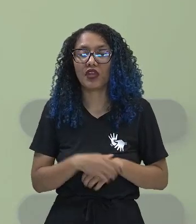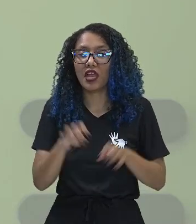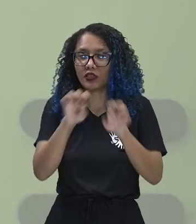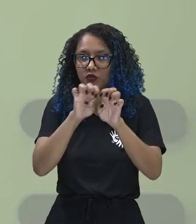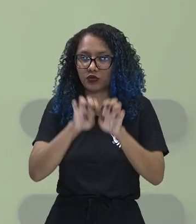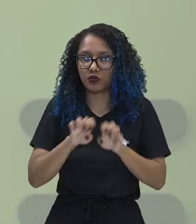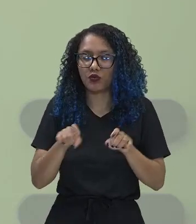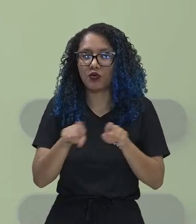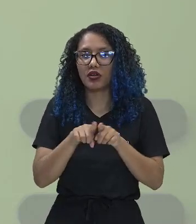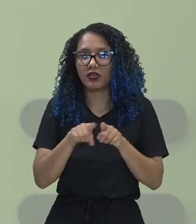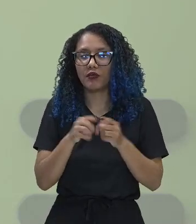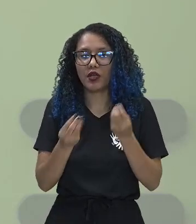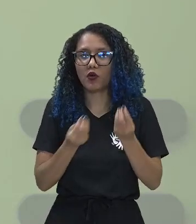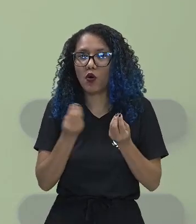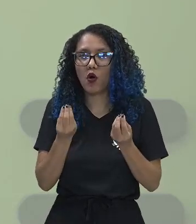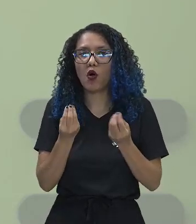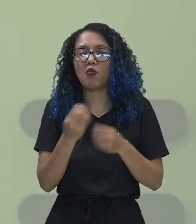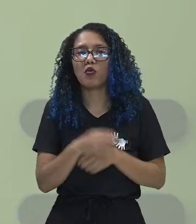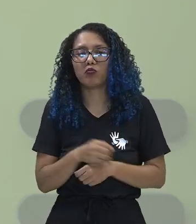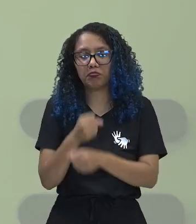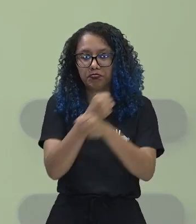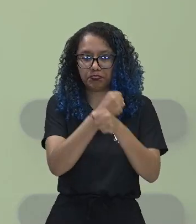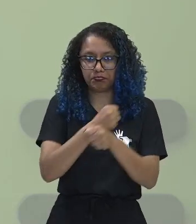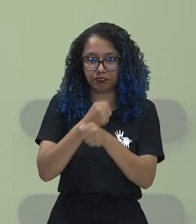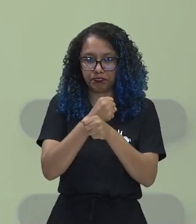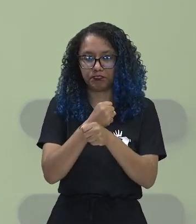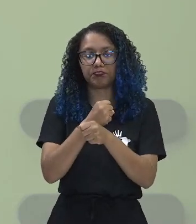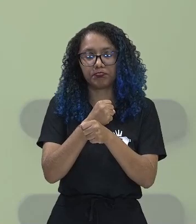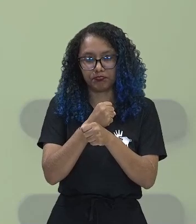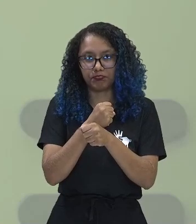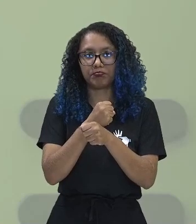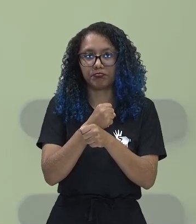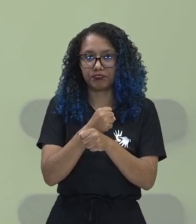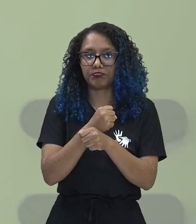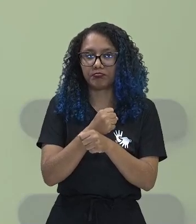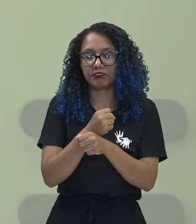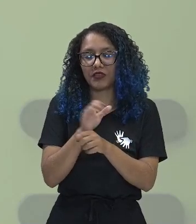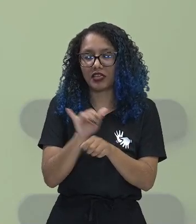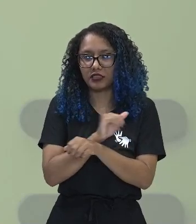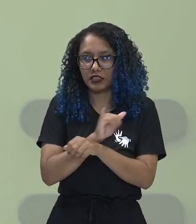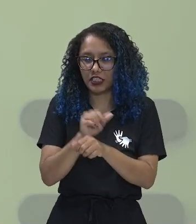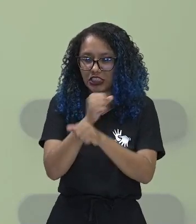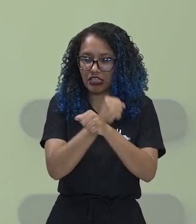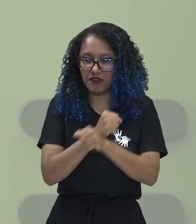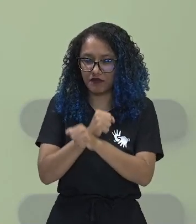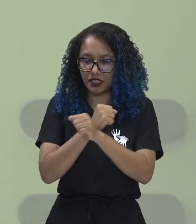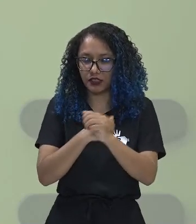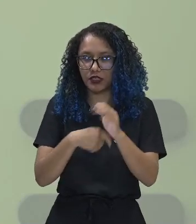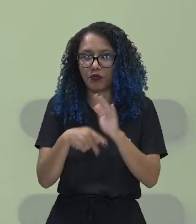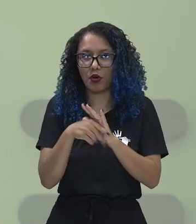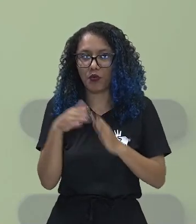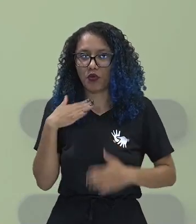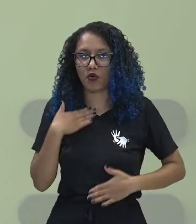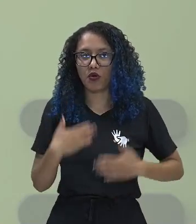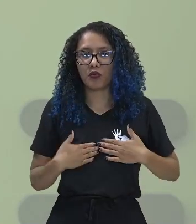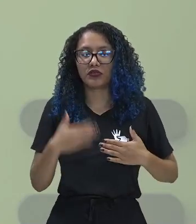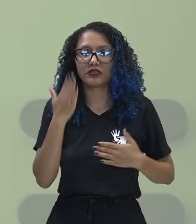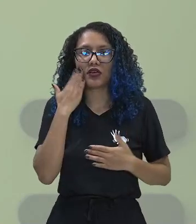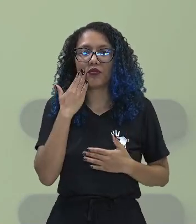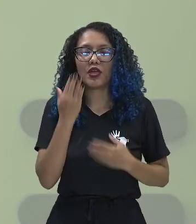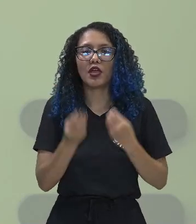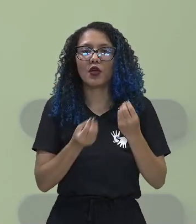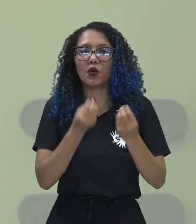acontece o mecanismo de defesa para vocês saberem exatamente como vai ocorrer o processo